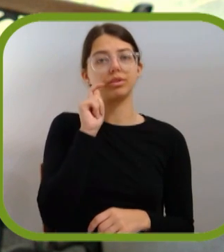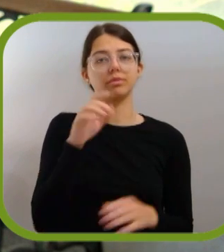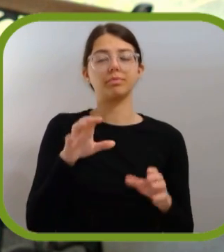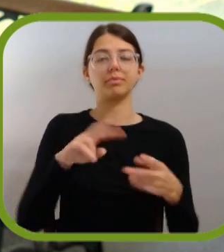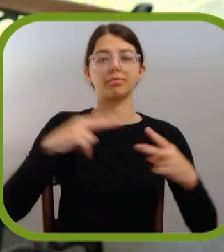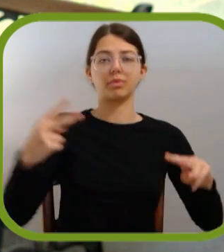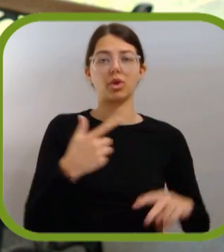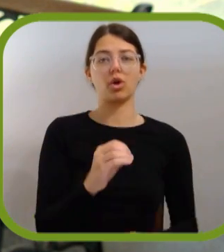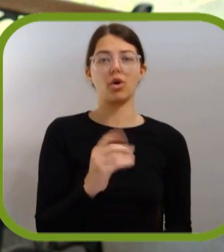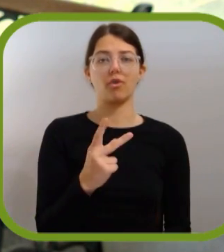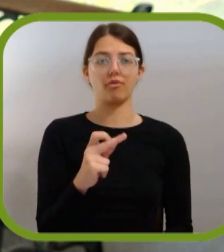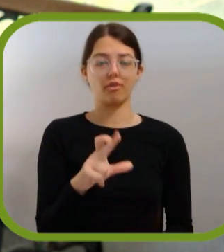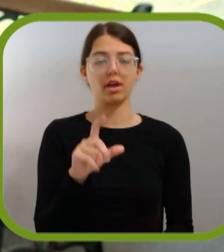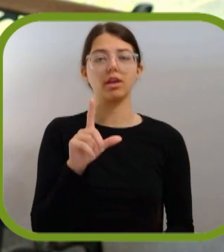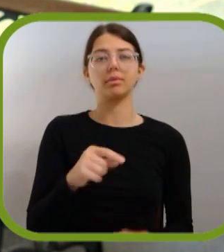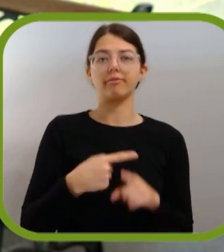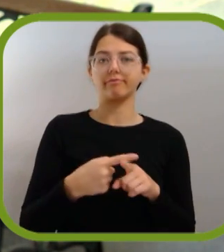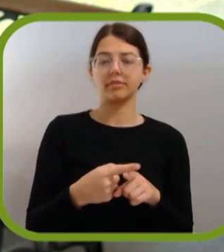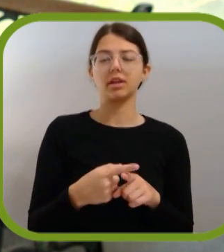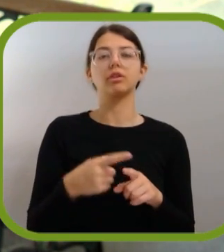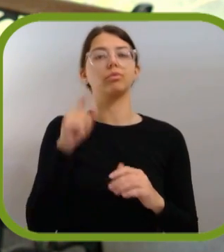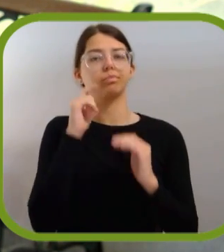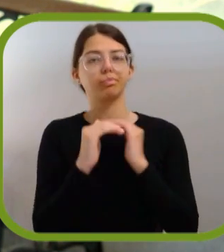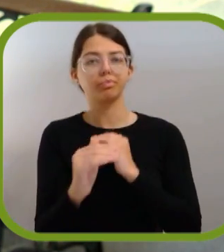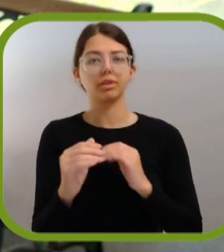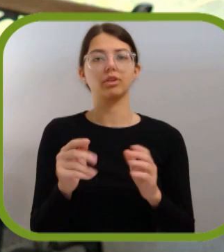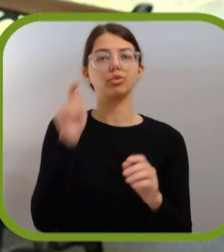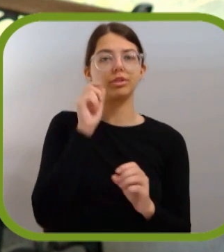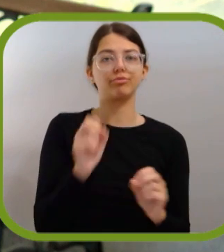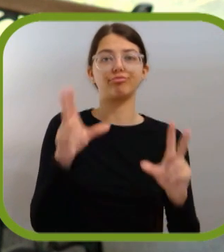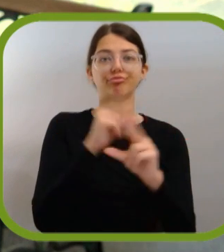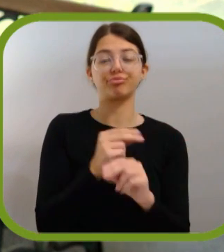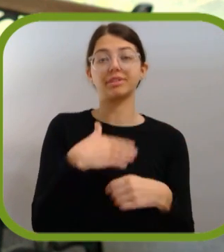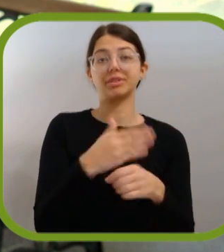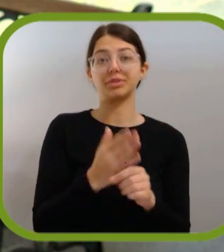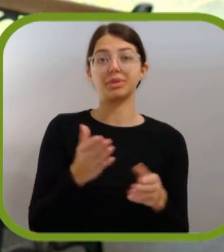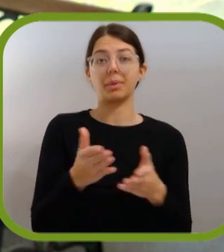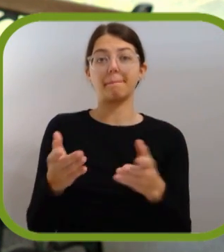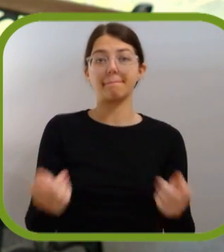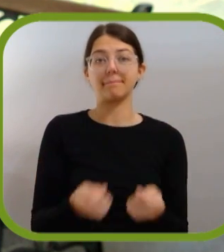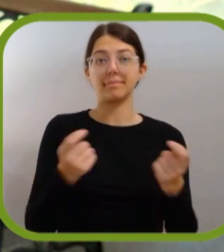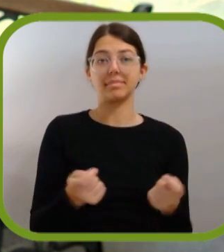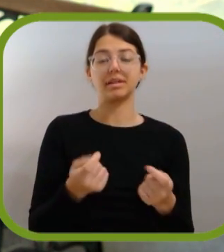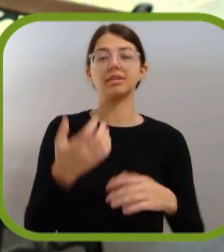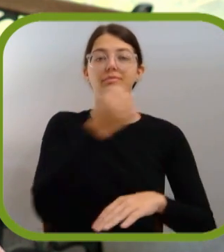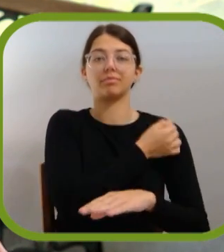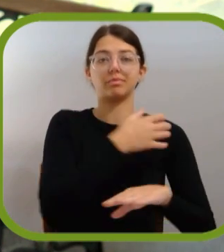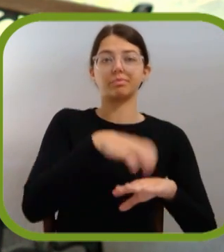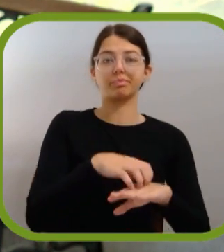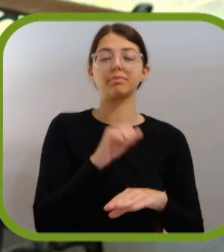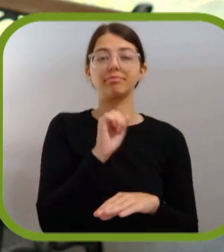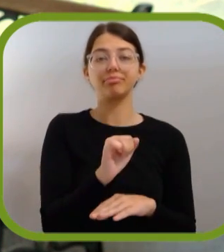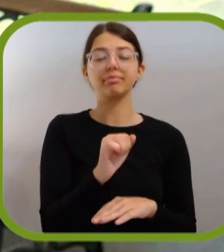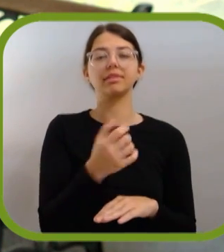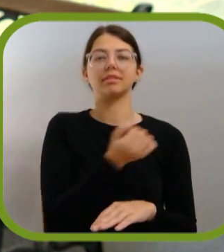de Ovar e é com especial interesse nas áreas de sustentabilidade e inovação do turismo que coordena o Departamento de Marketing da Tijosa Eco House